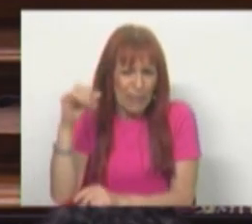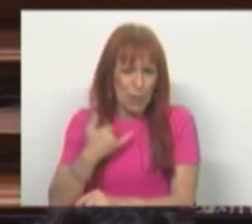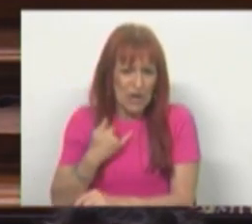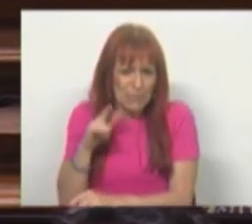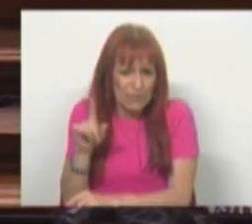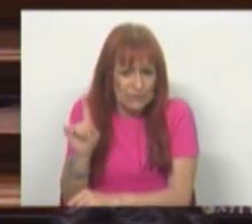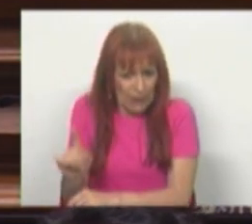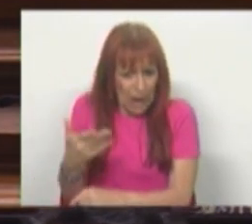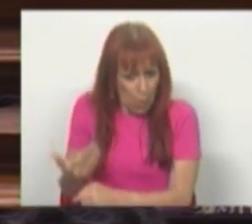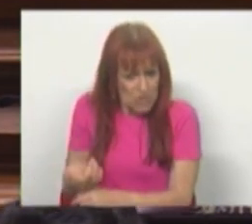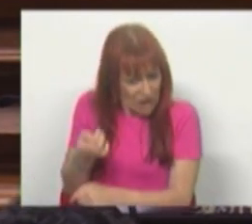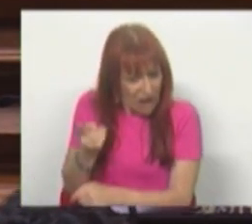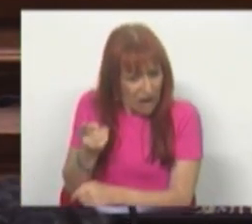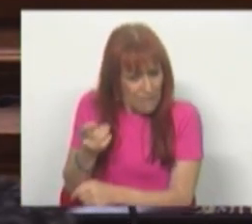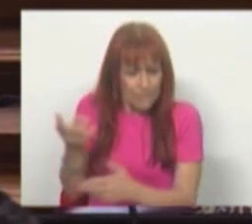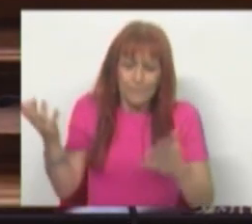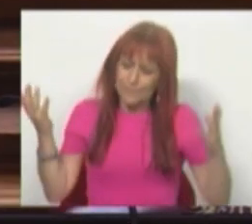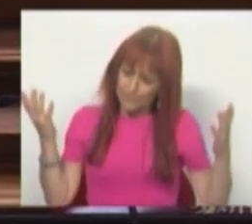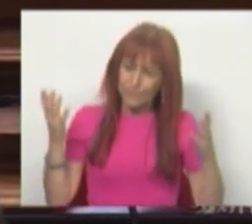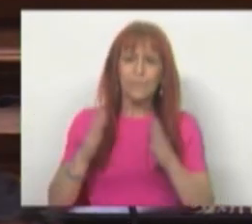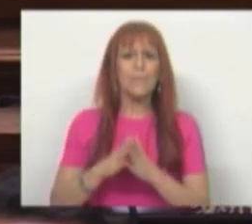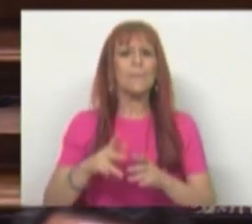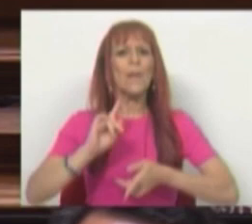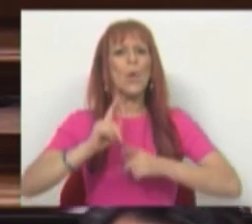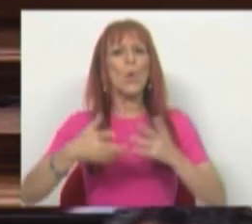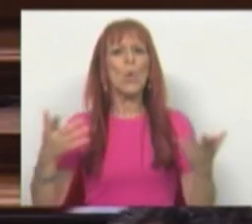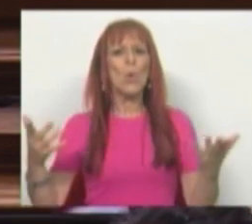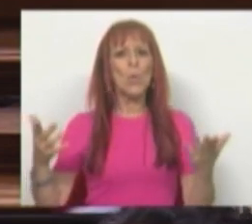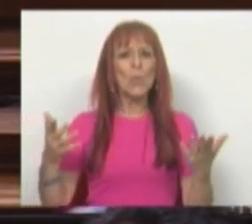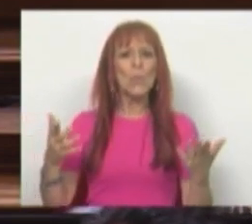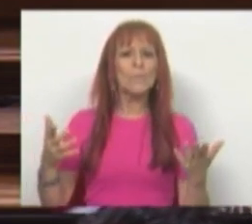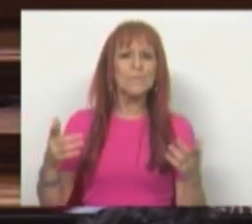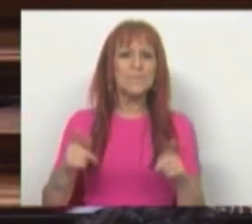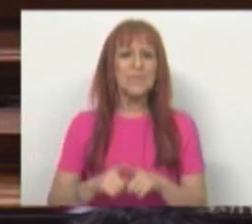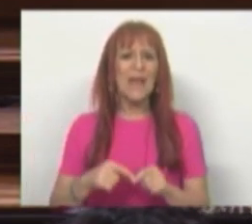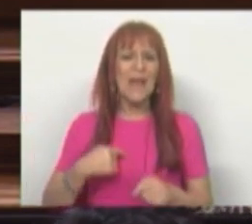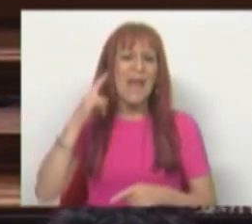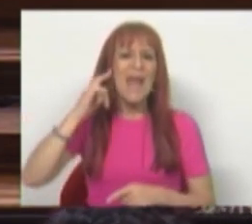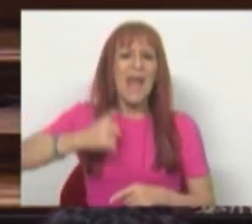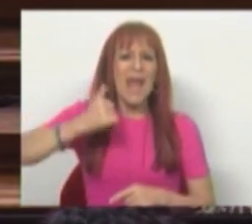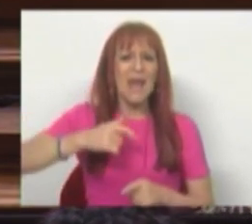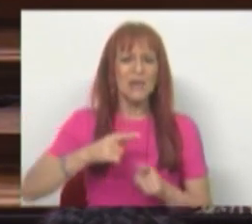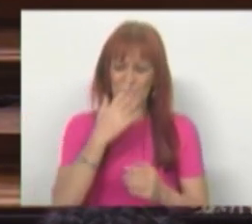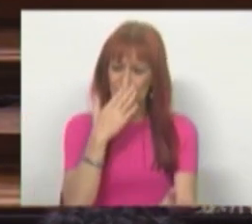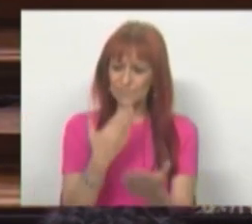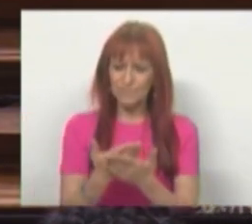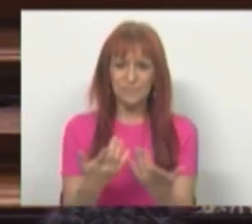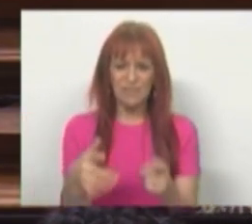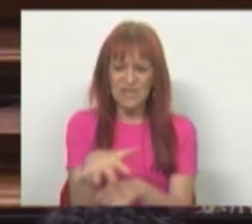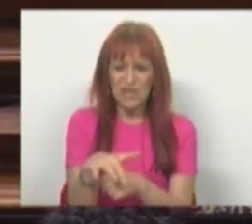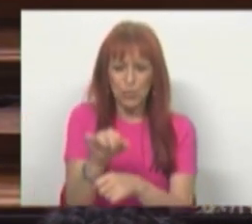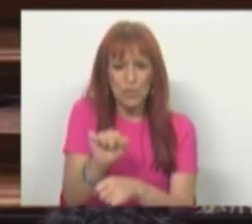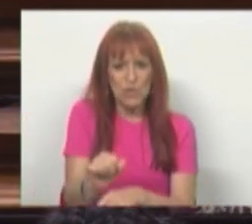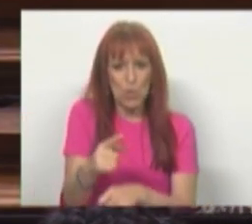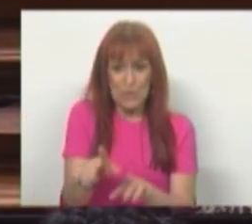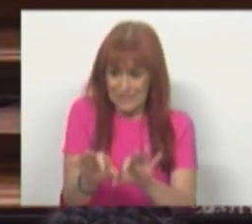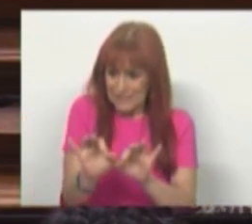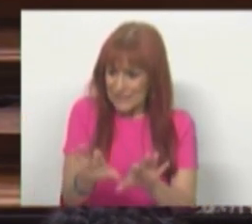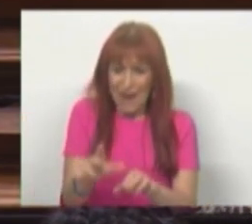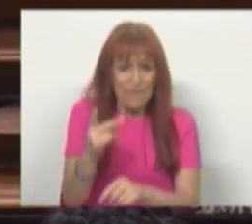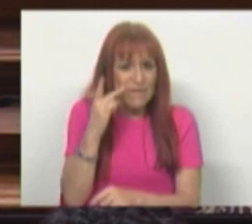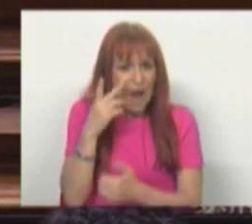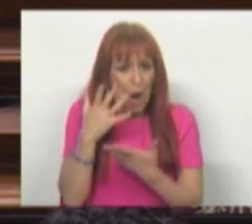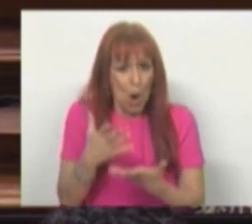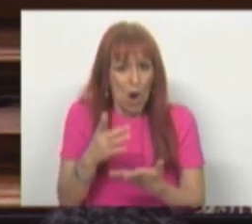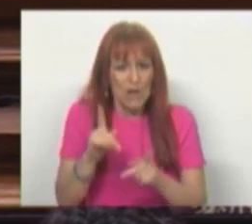Iniciativa Liberal de hoje. O que é essencial perante uma situação como aquela que estamos a